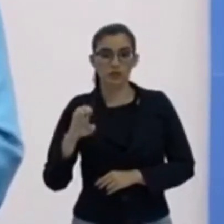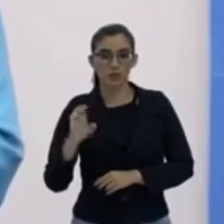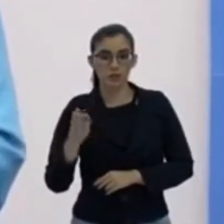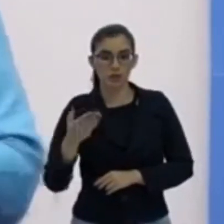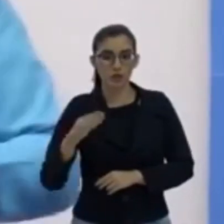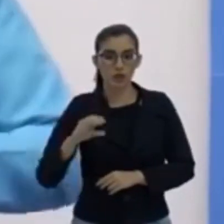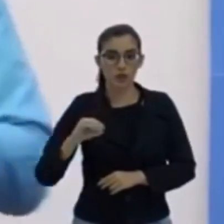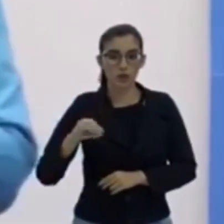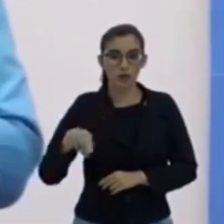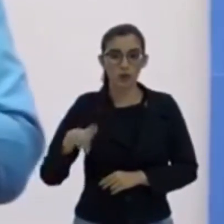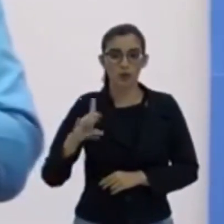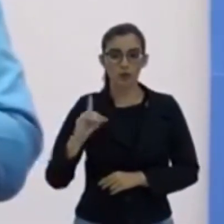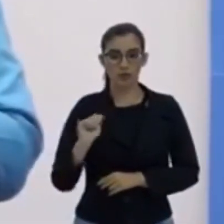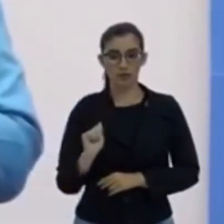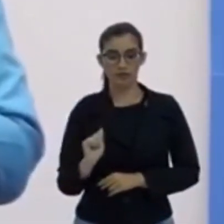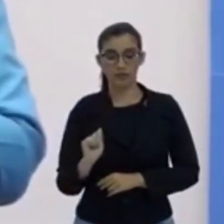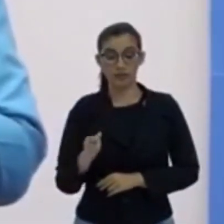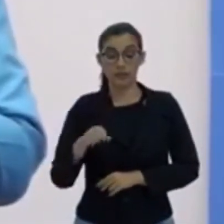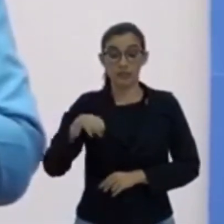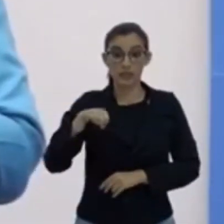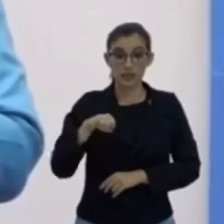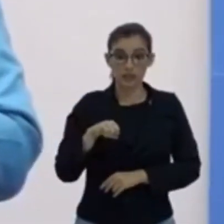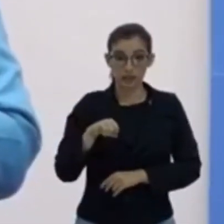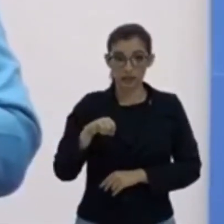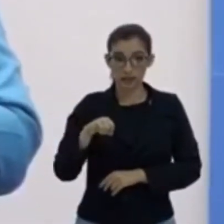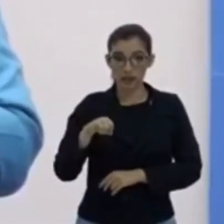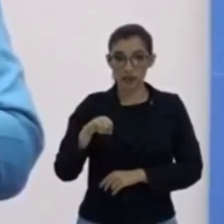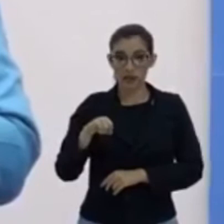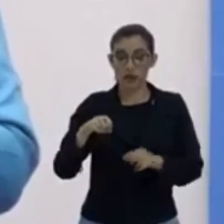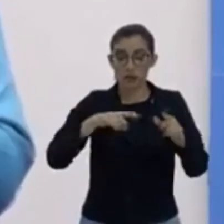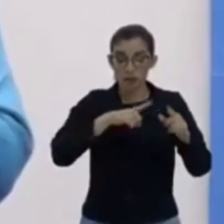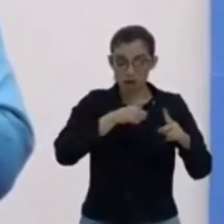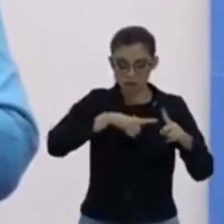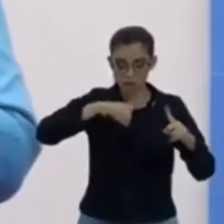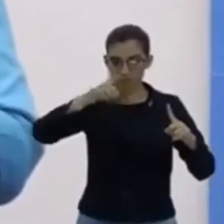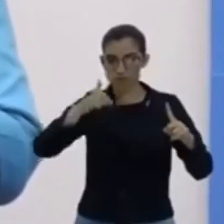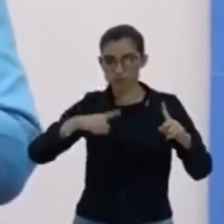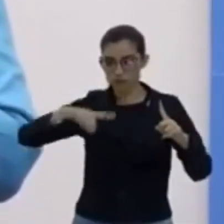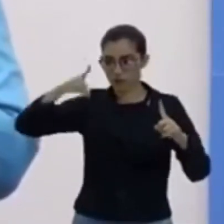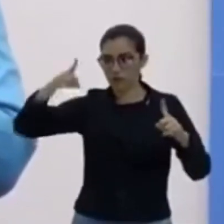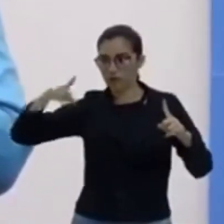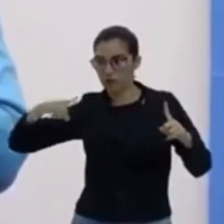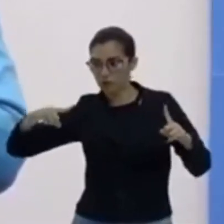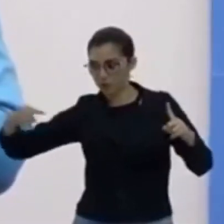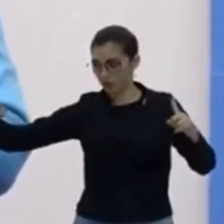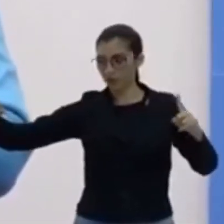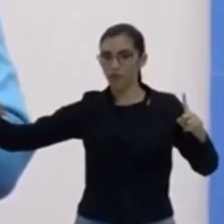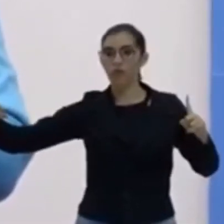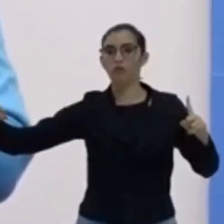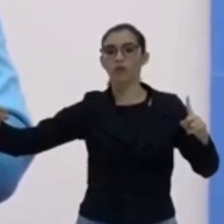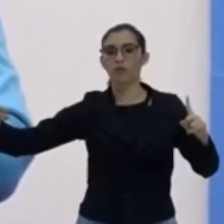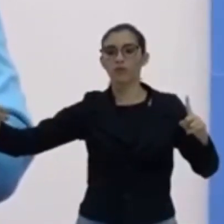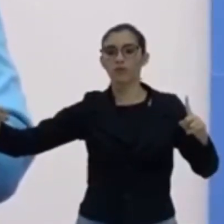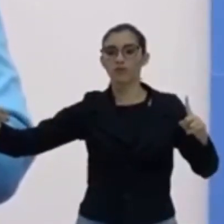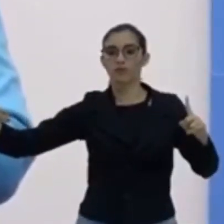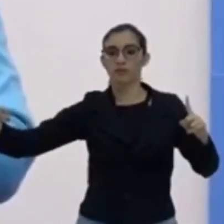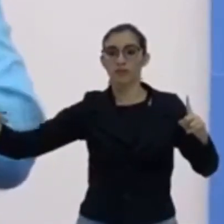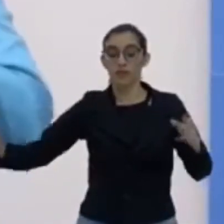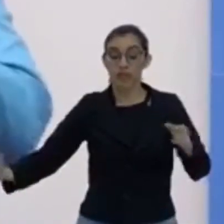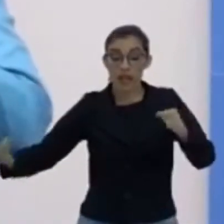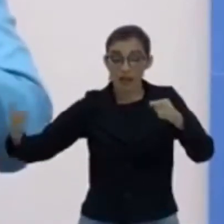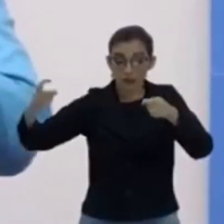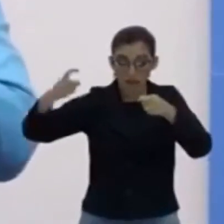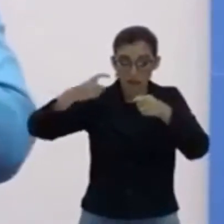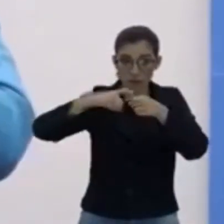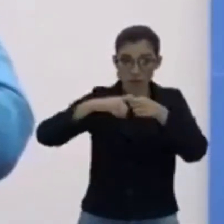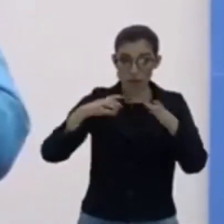onda. Se eu pegar um ciclo, uma oscilação completa, quer dizer, a onda subiu e desceu e voltou para a posição de